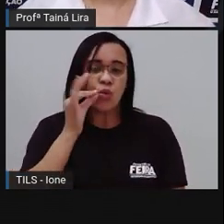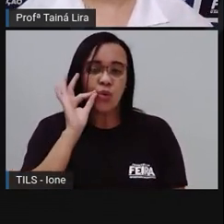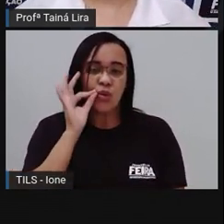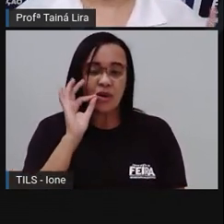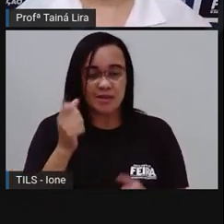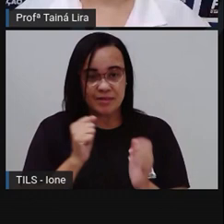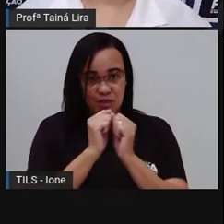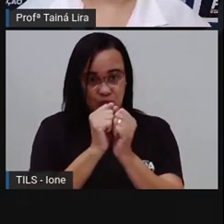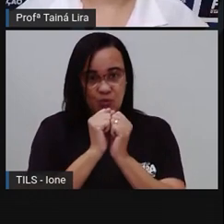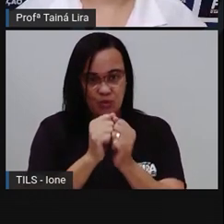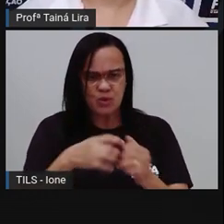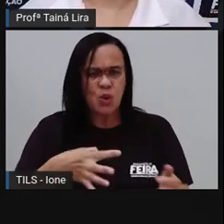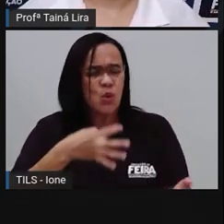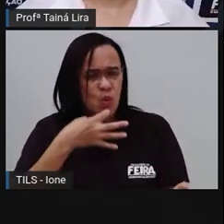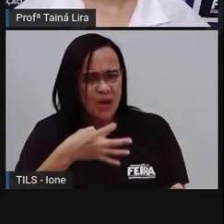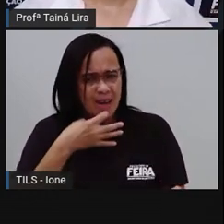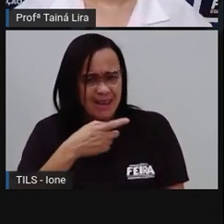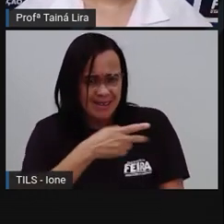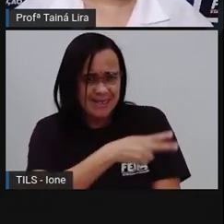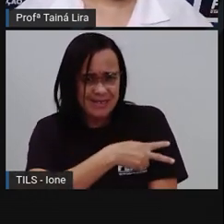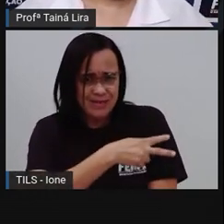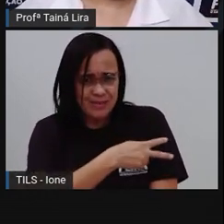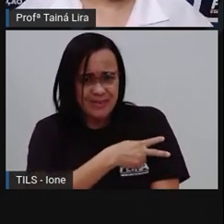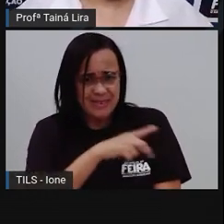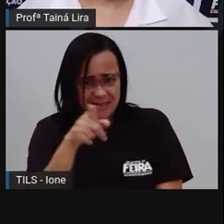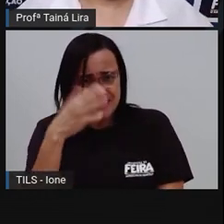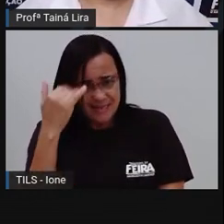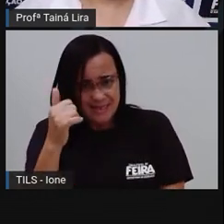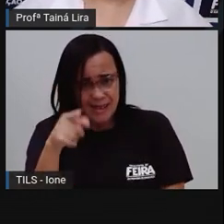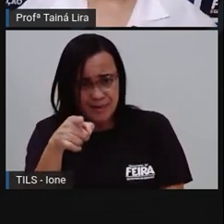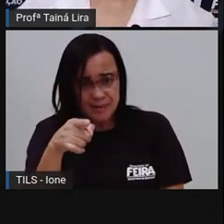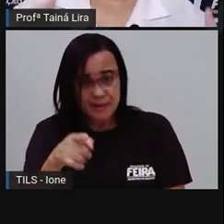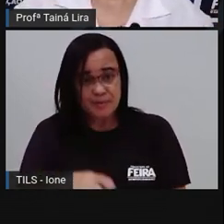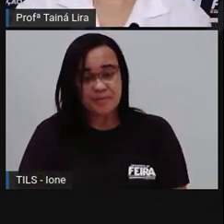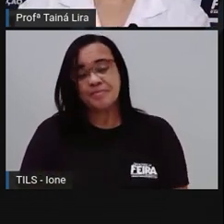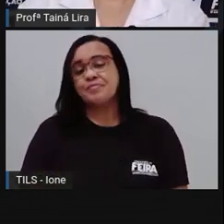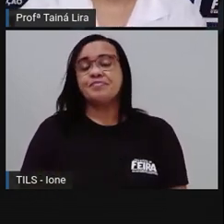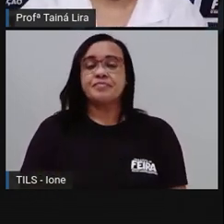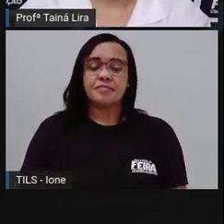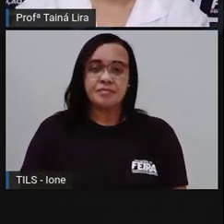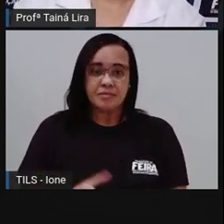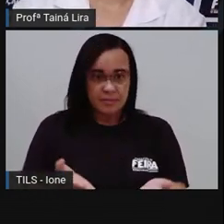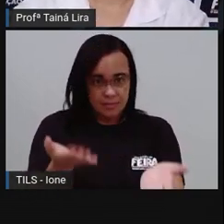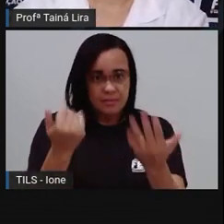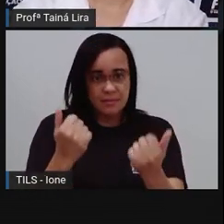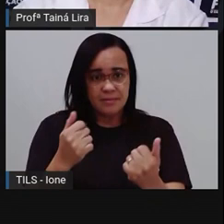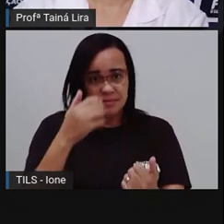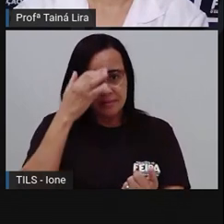Será que o segundo ano conhece aí? Esse prato aqui que a pró trouxe? Vamos lá?